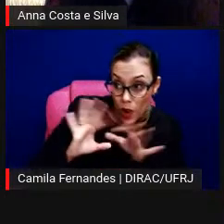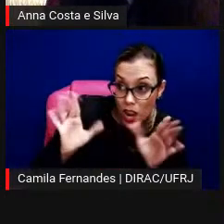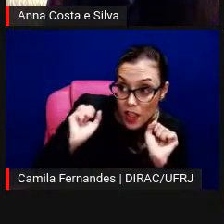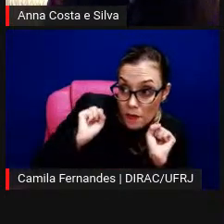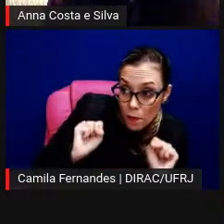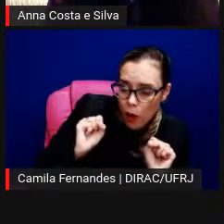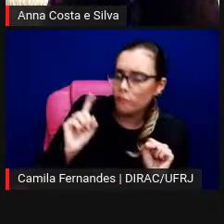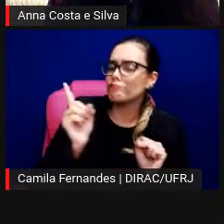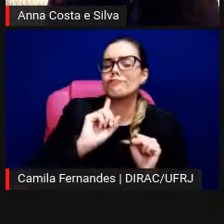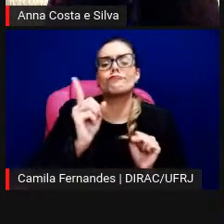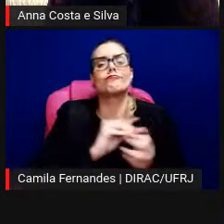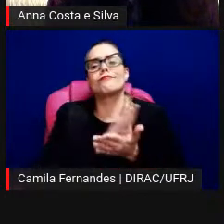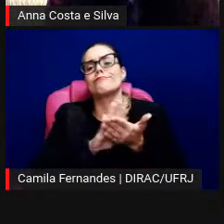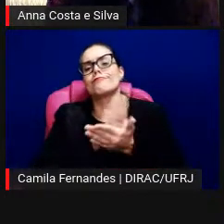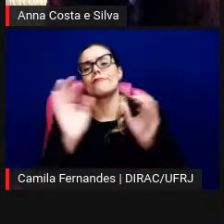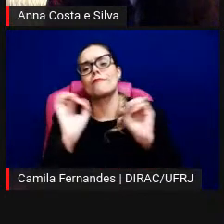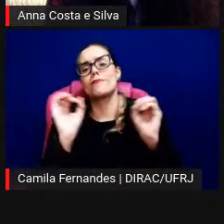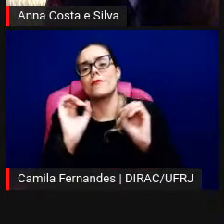andando, né?